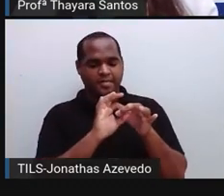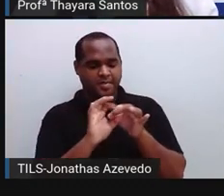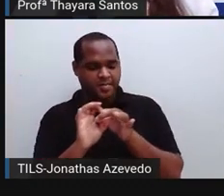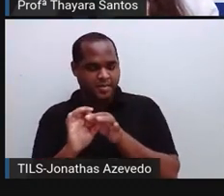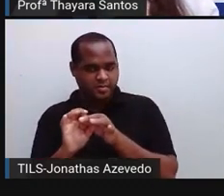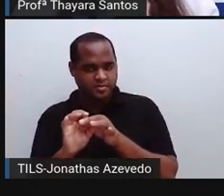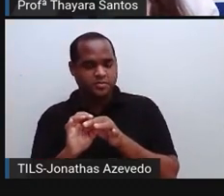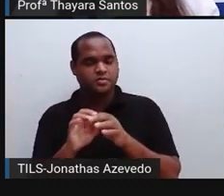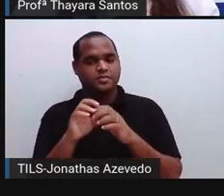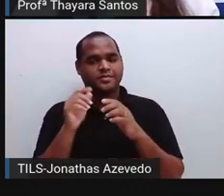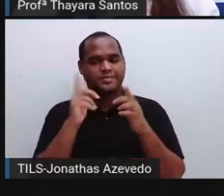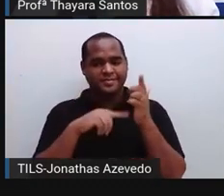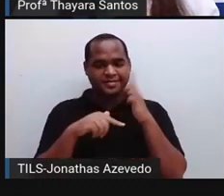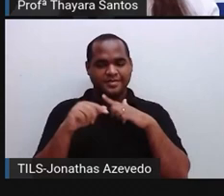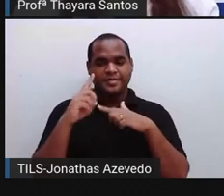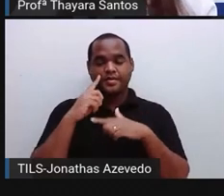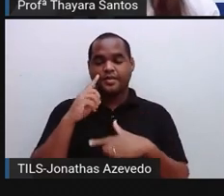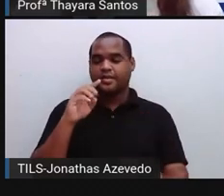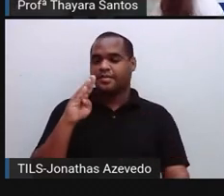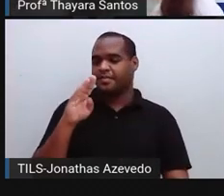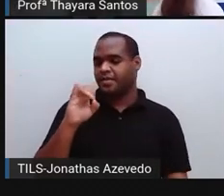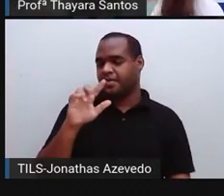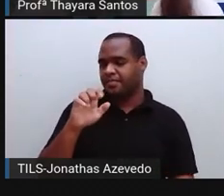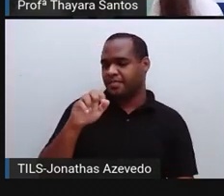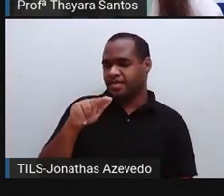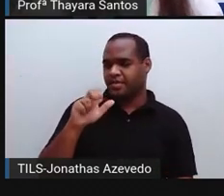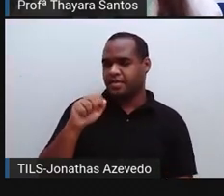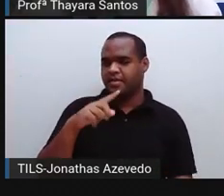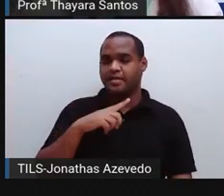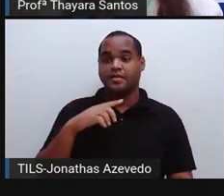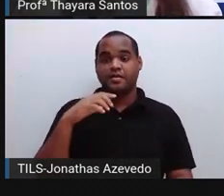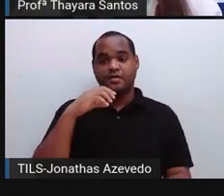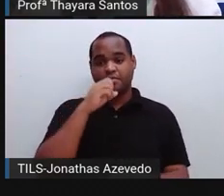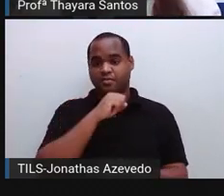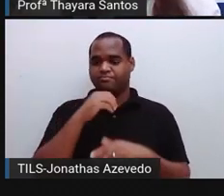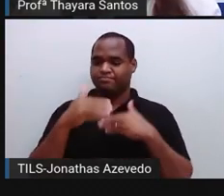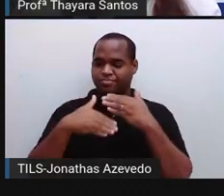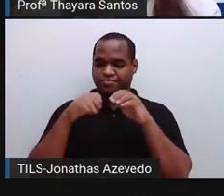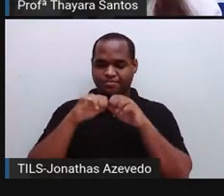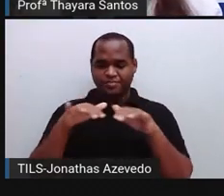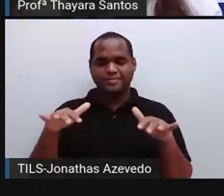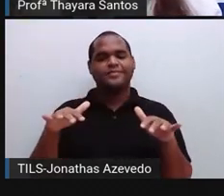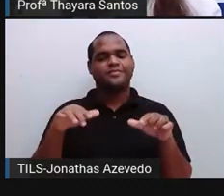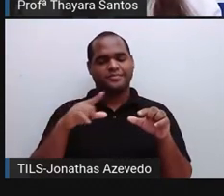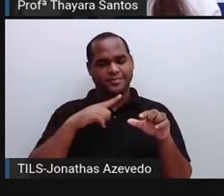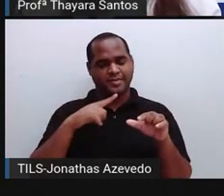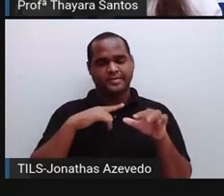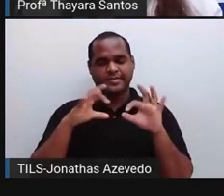Então, a bainha de mielina, ela acelera a transmissão do impulso nervoso.